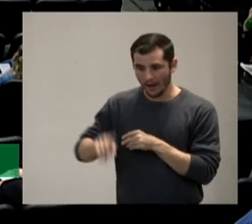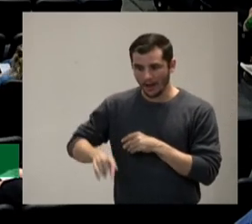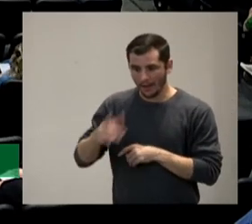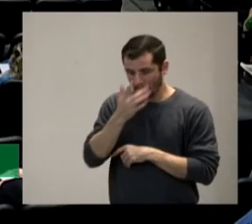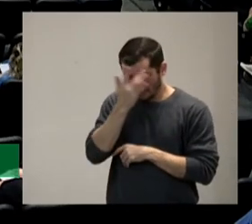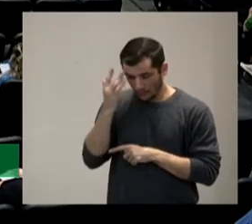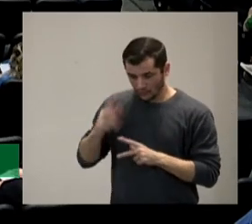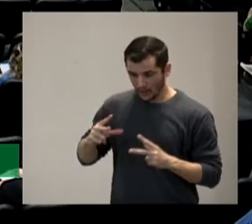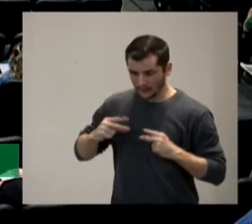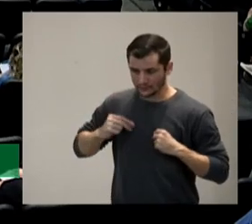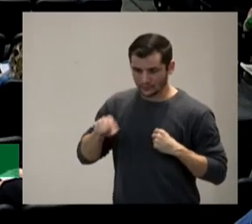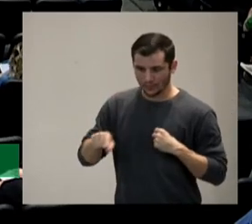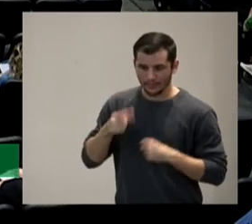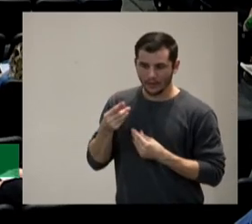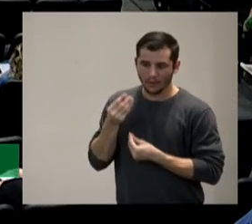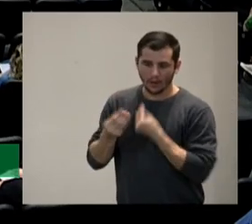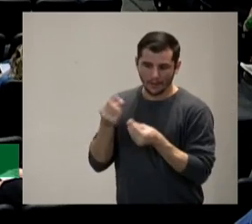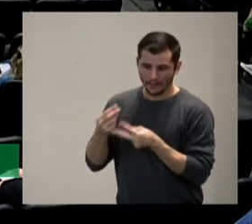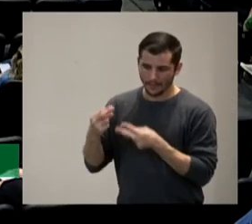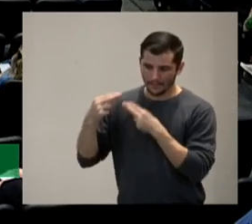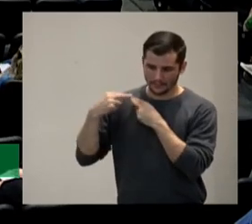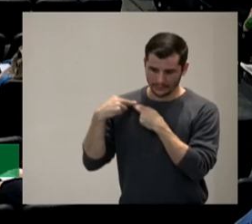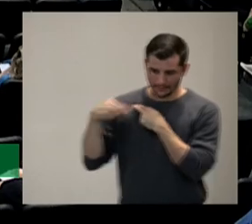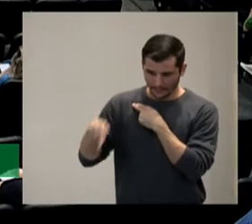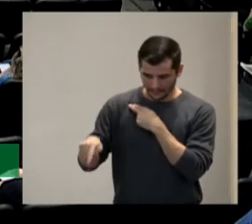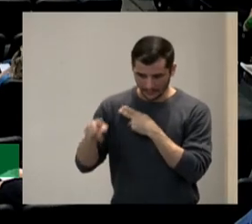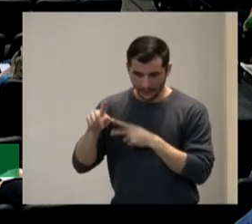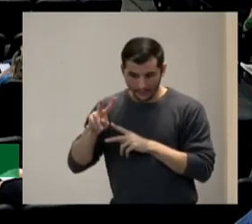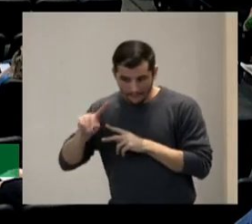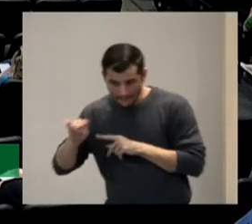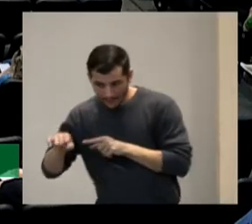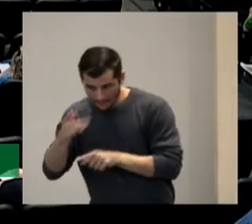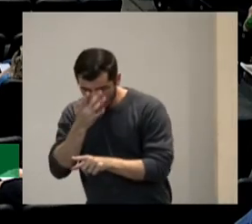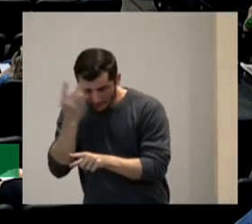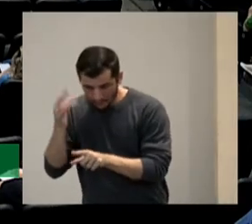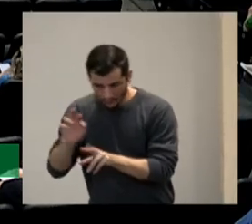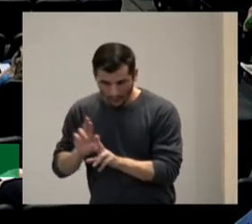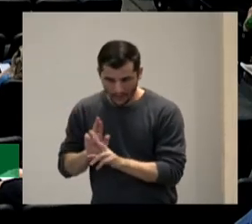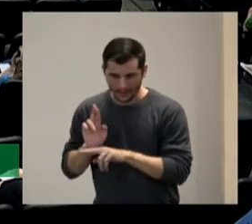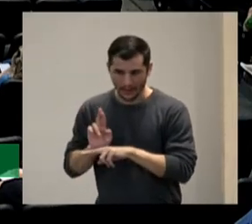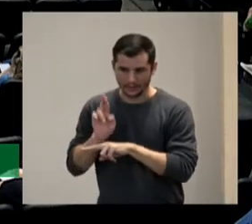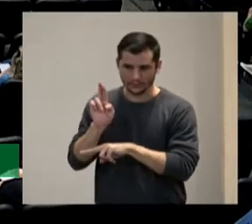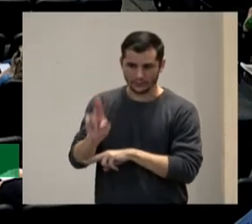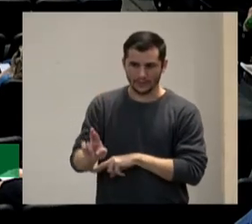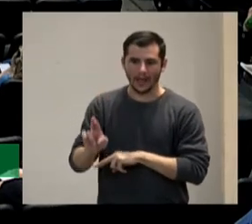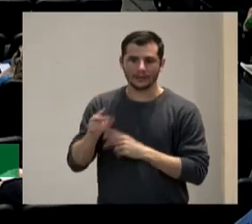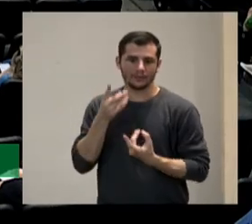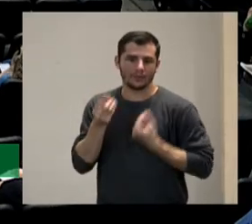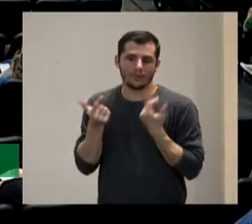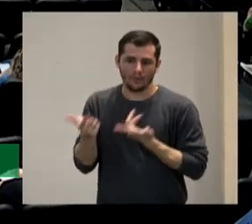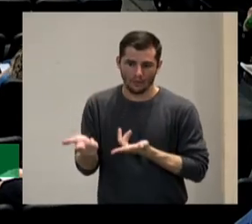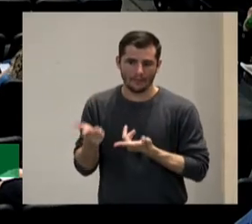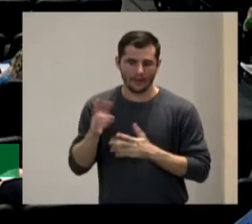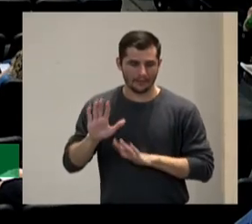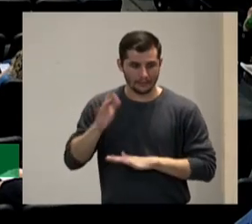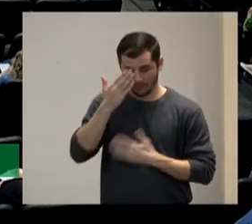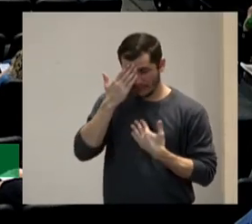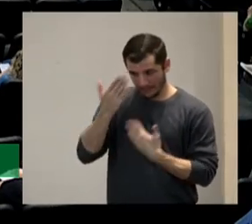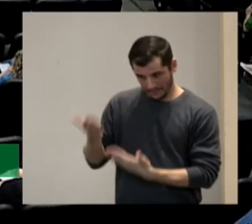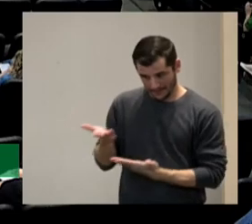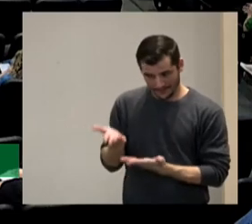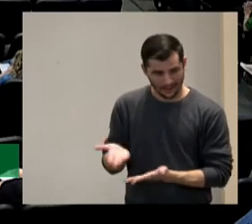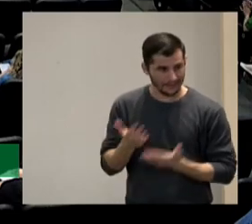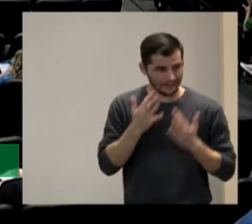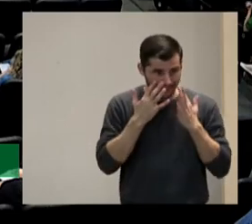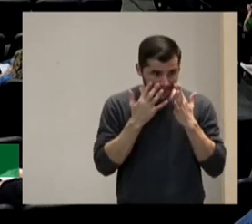tempo a responsabilidade do resultado daquela pessoa mas muito obrigada pela atenção obrigado acho que tem mais